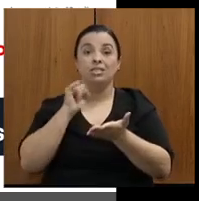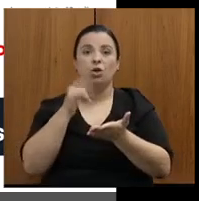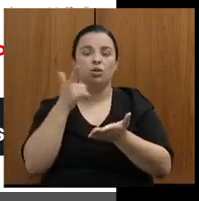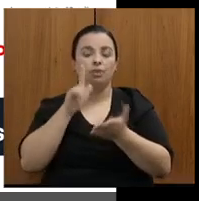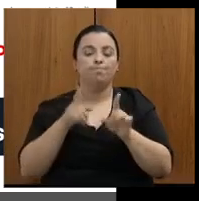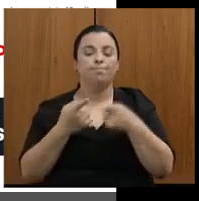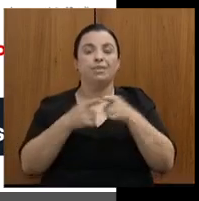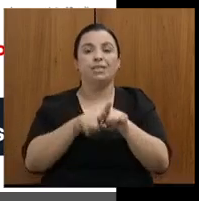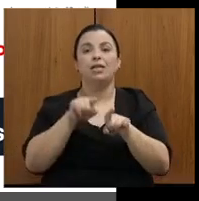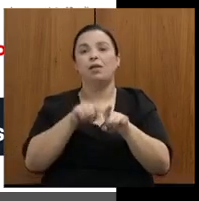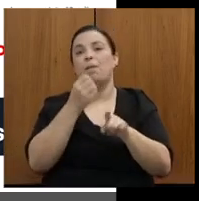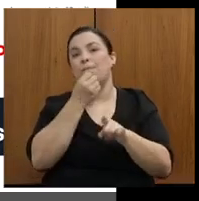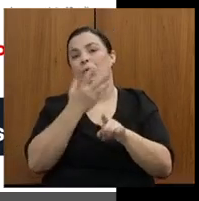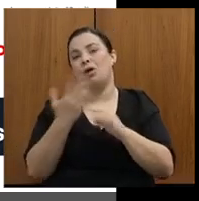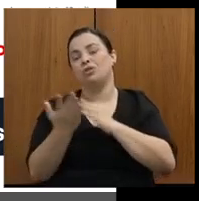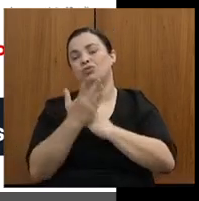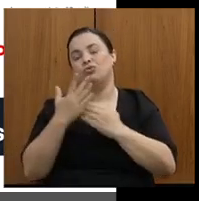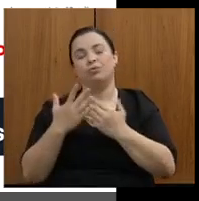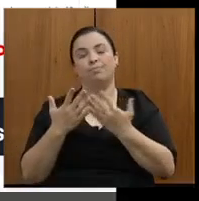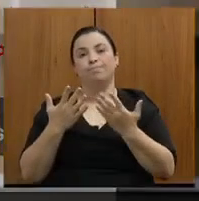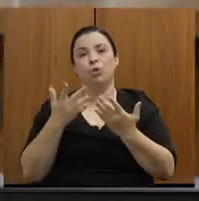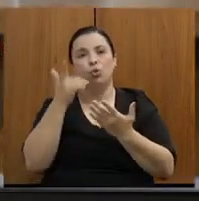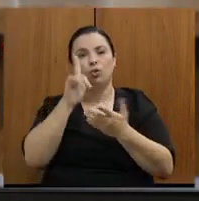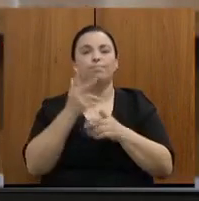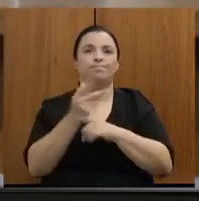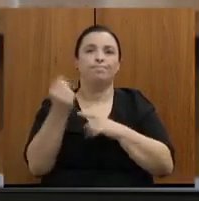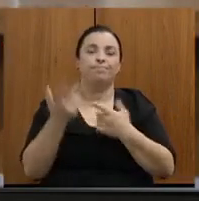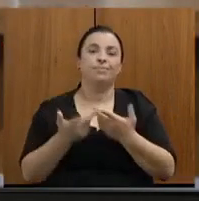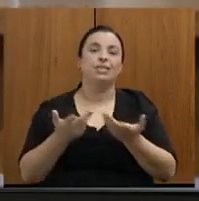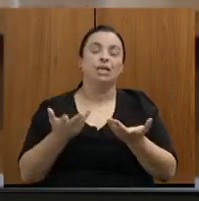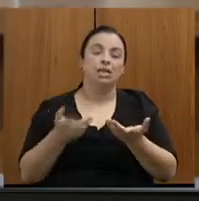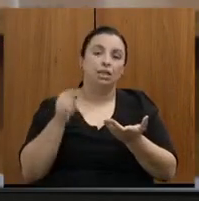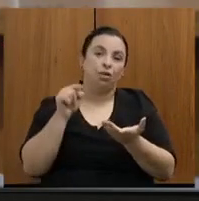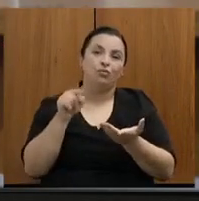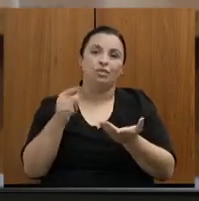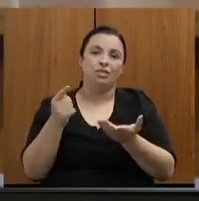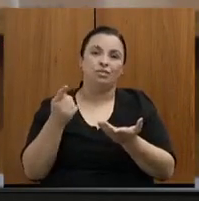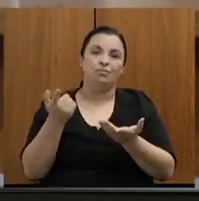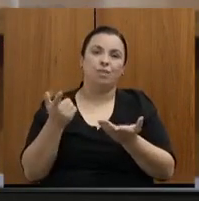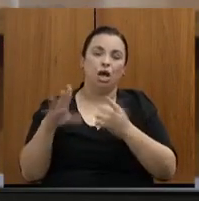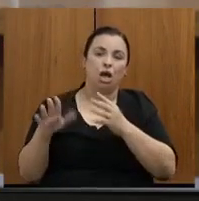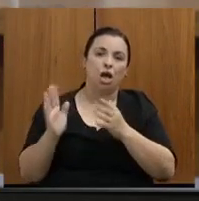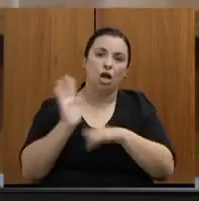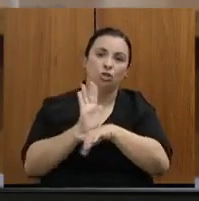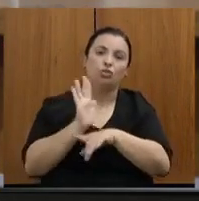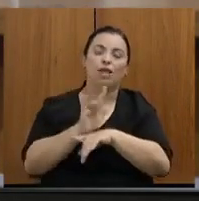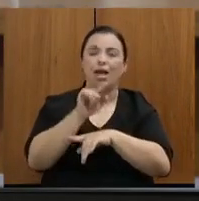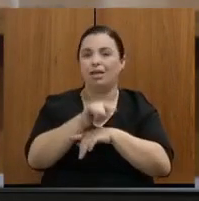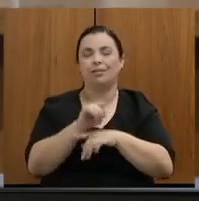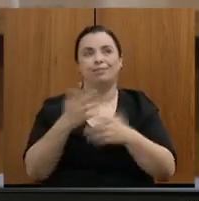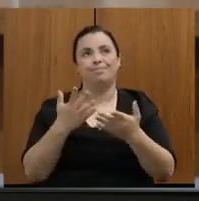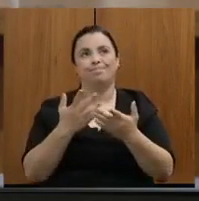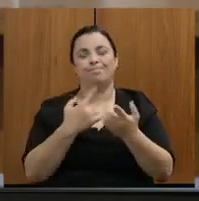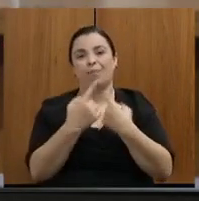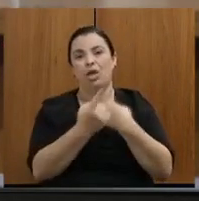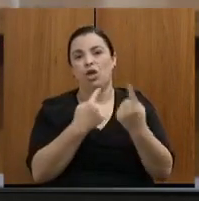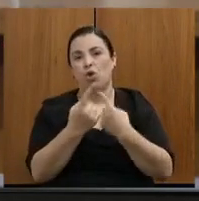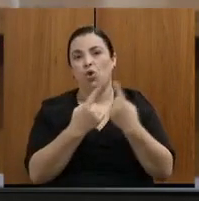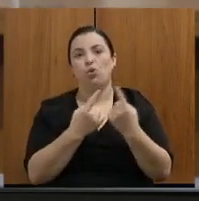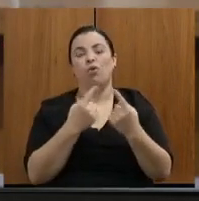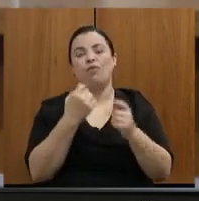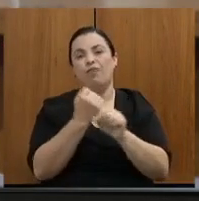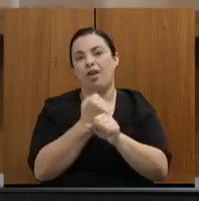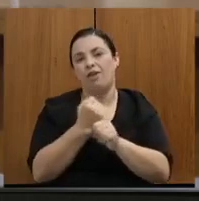abraçaram uma rodovia, os senhores abraçaram uma rodovia, muito obrigado. Eu acho que é um reconhecimento de público que eu gostaria de fazer aqui, aos senhores deputados,